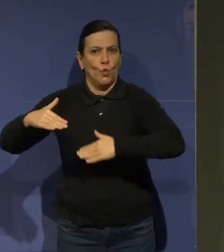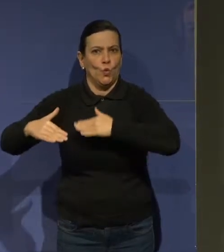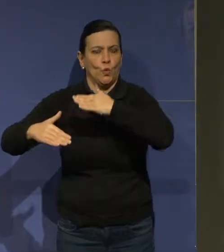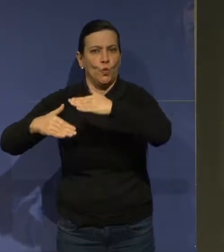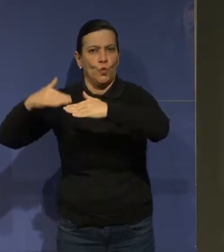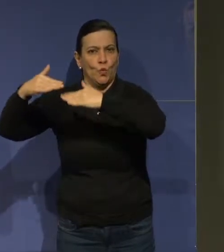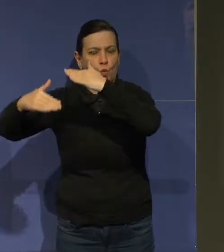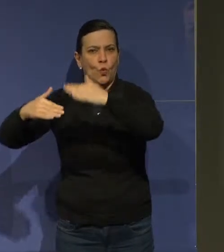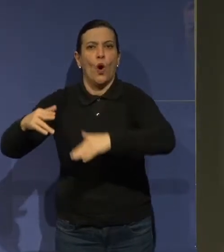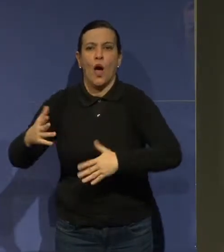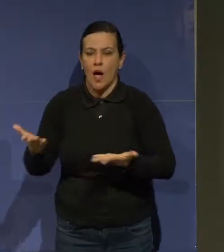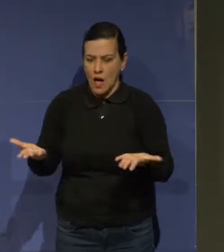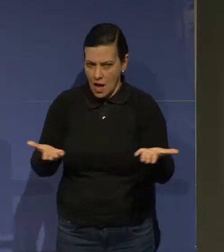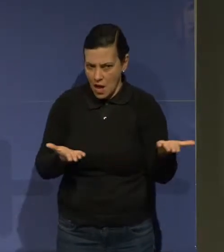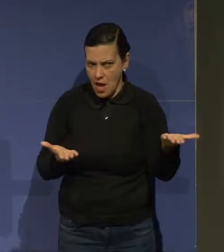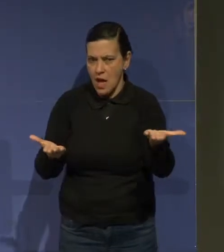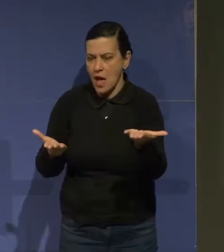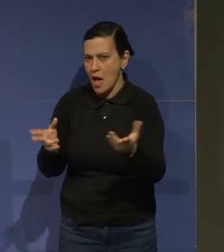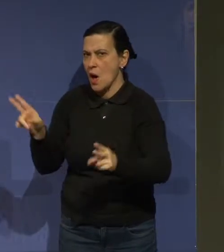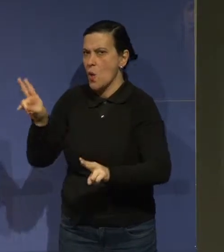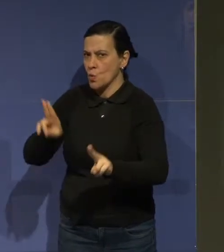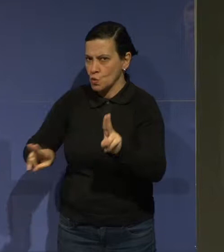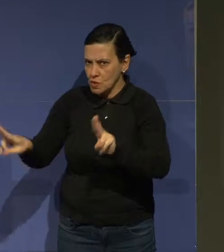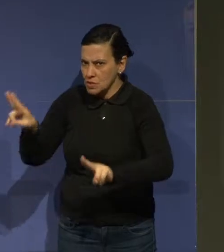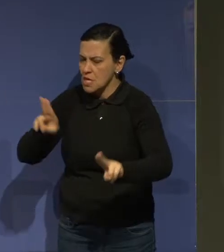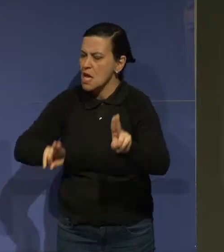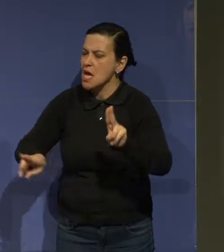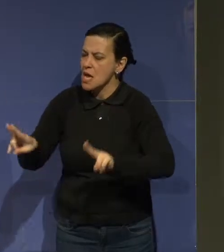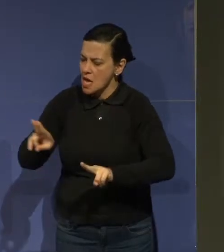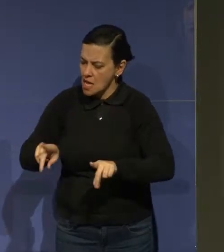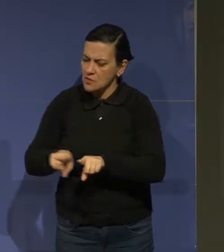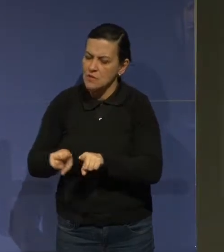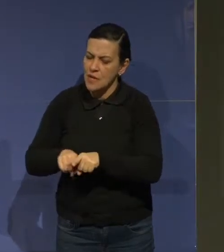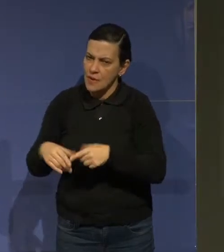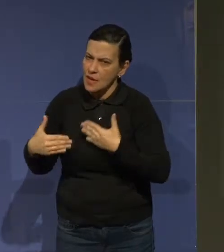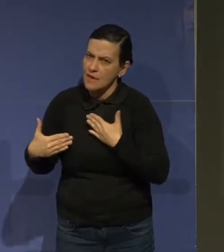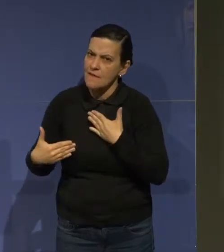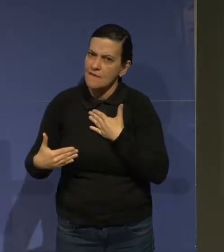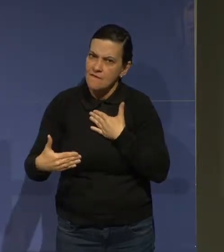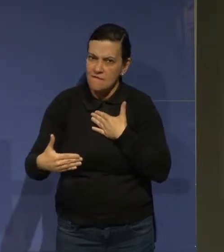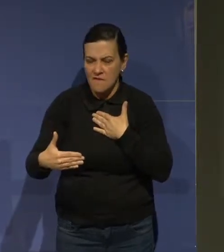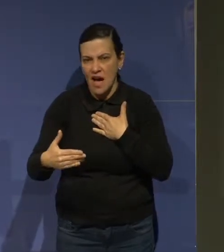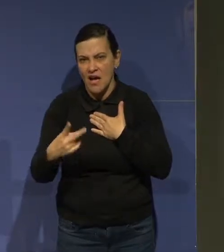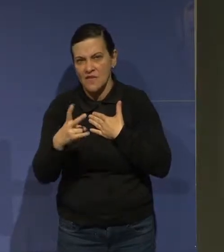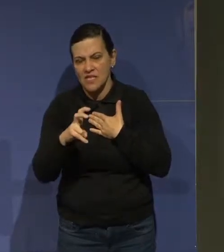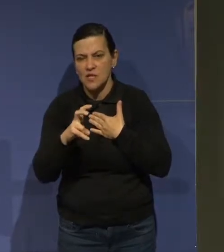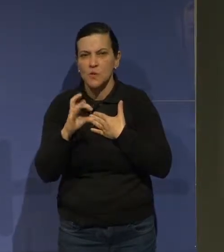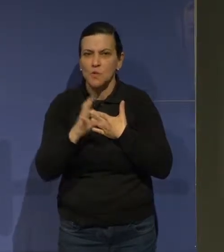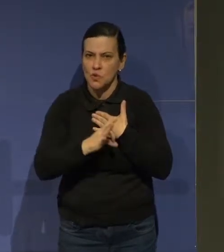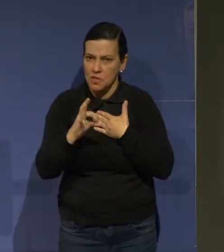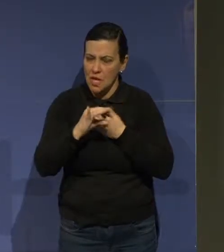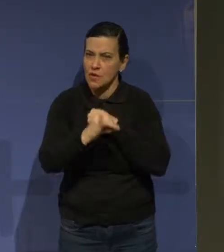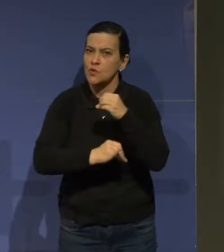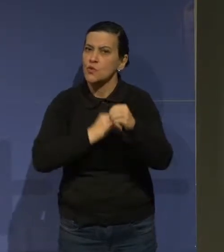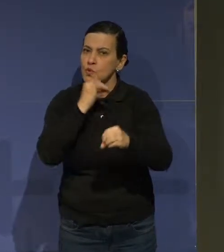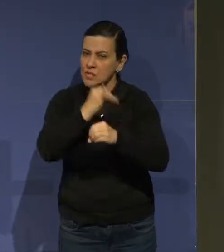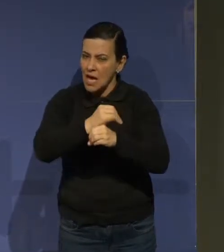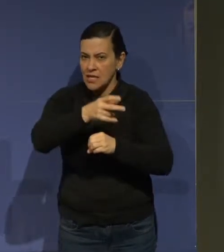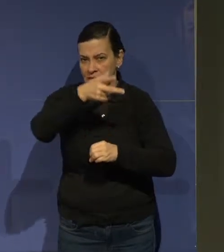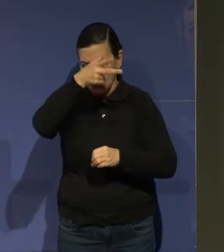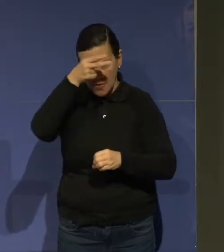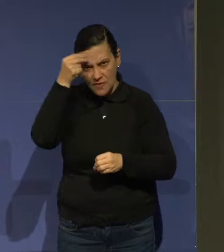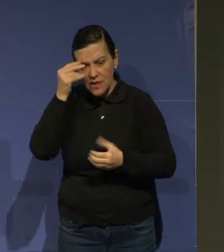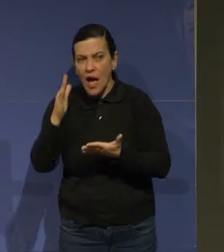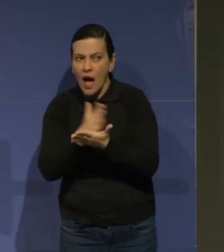uso. E agora a gente vai ter em 100% dos sites da Prefeitura. Faltavam